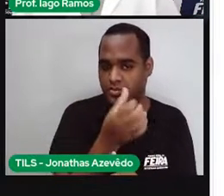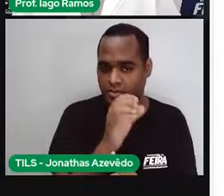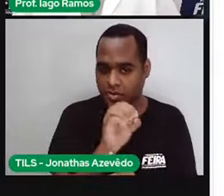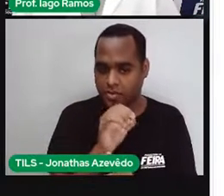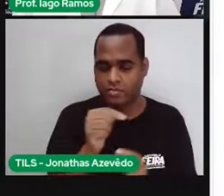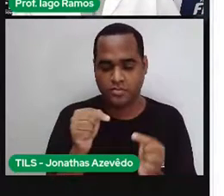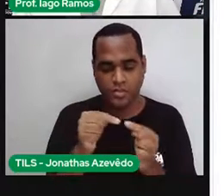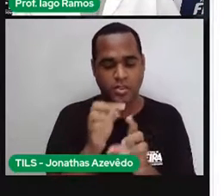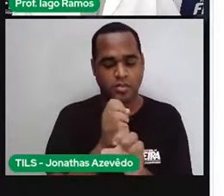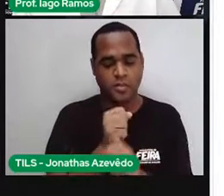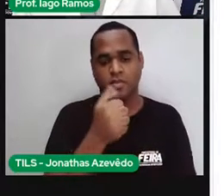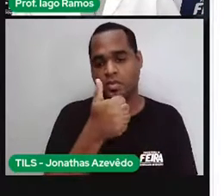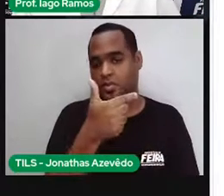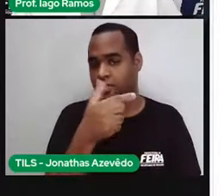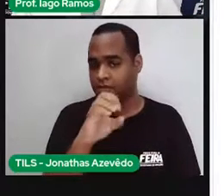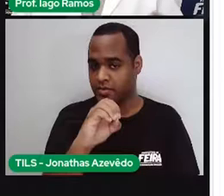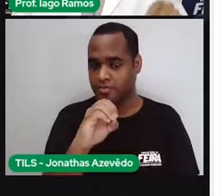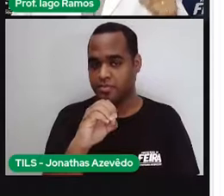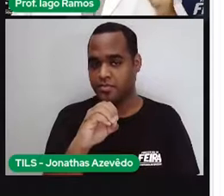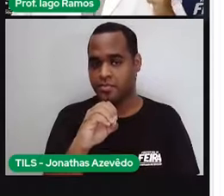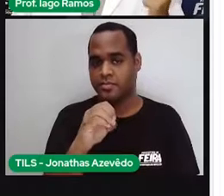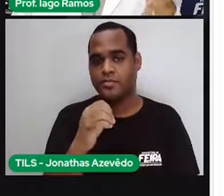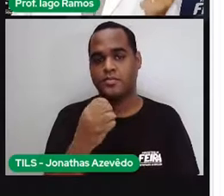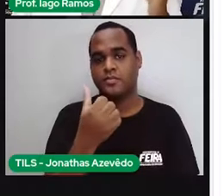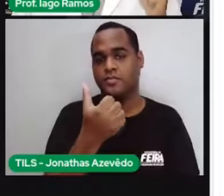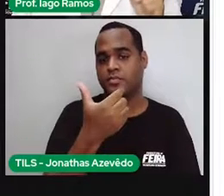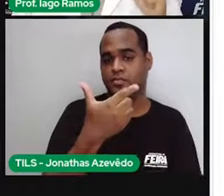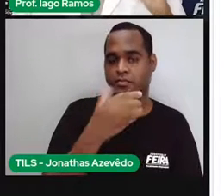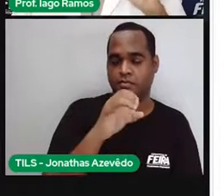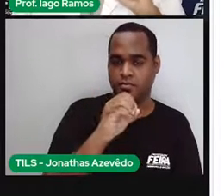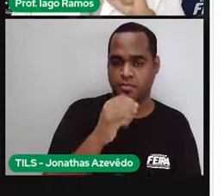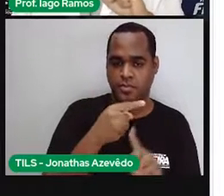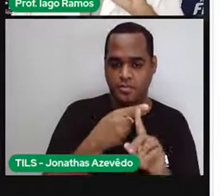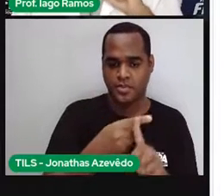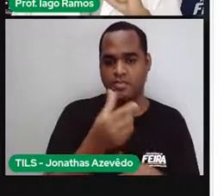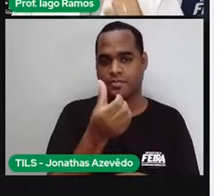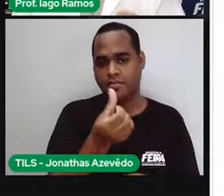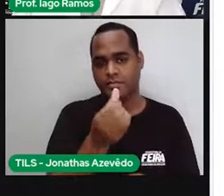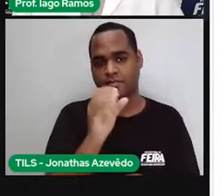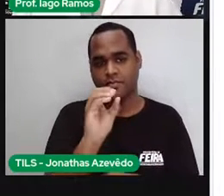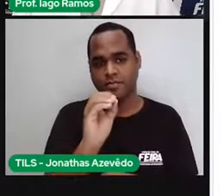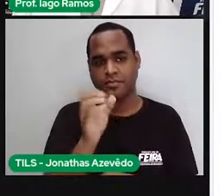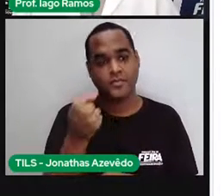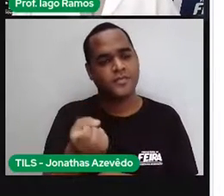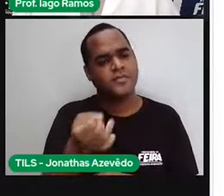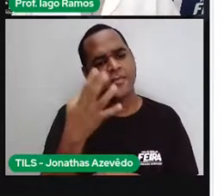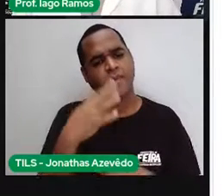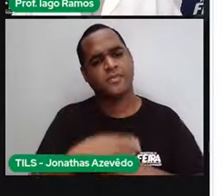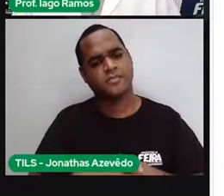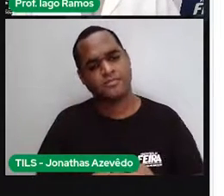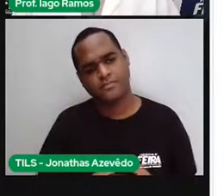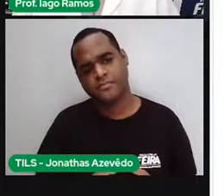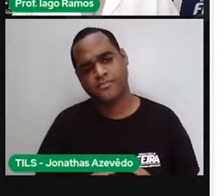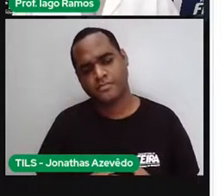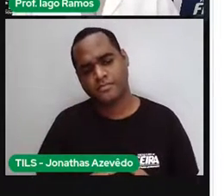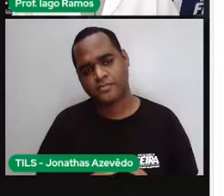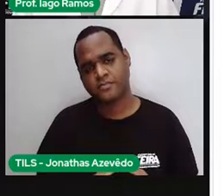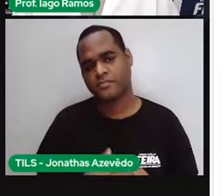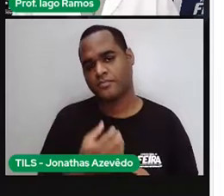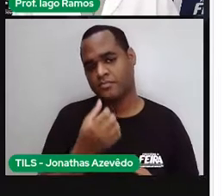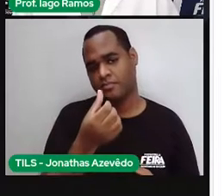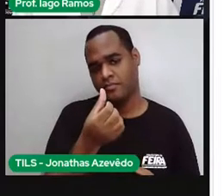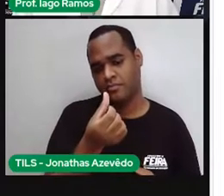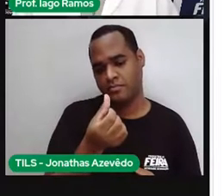120 120 mais 60 quanto é que dá isso? 120